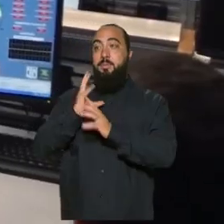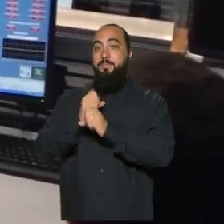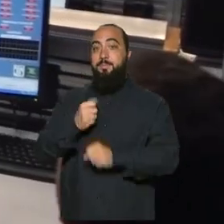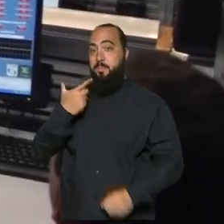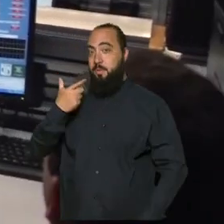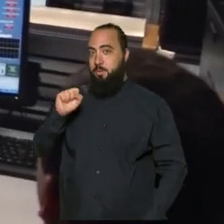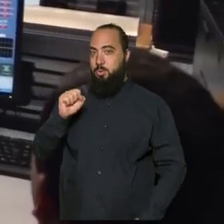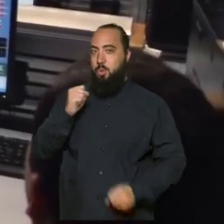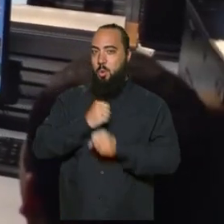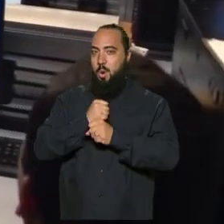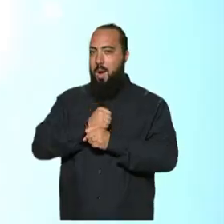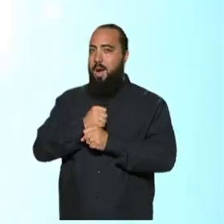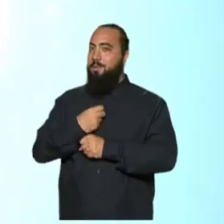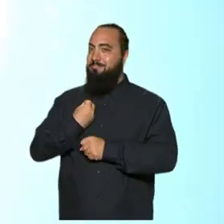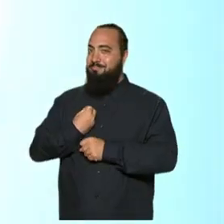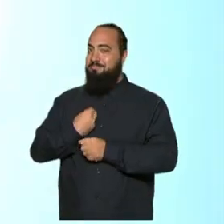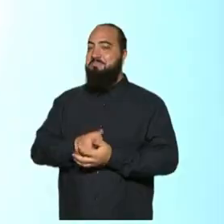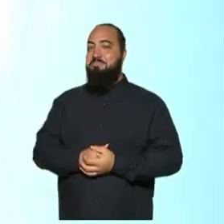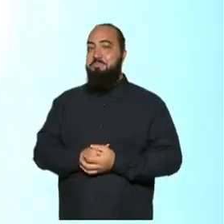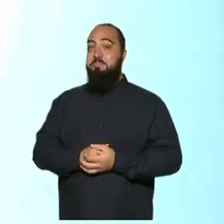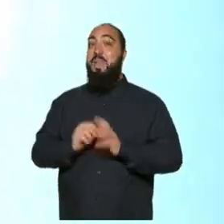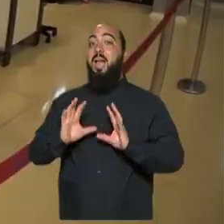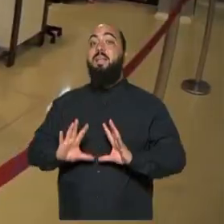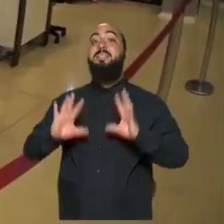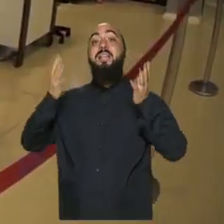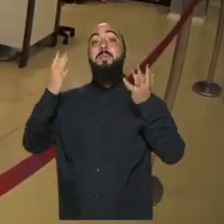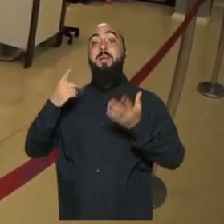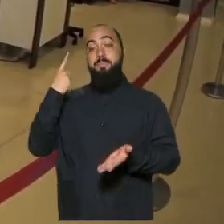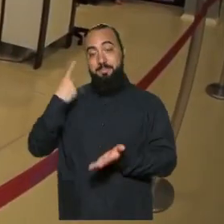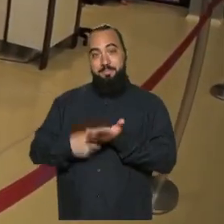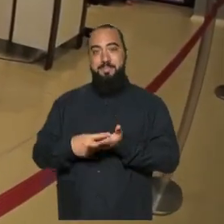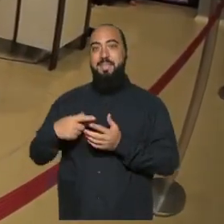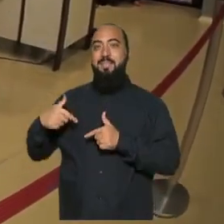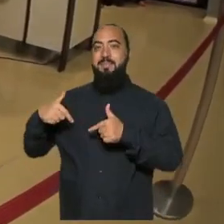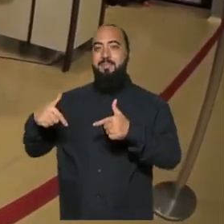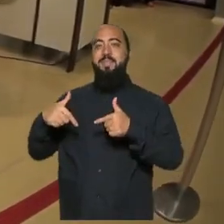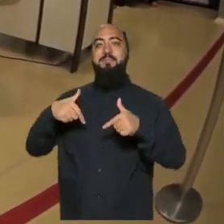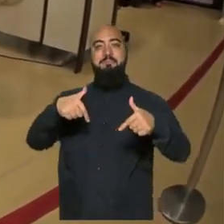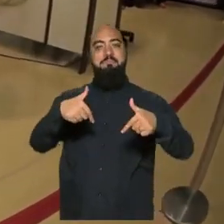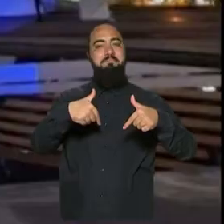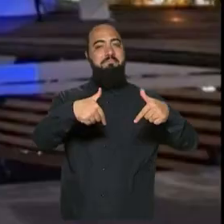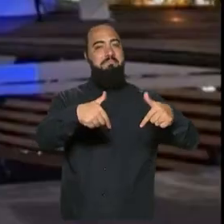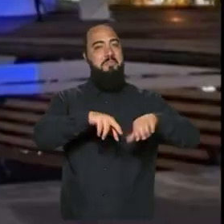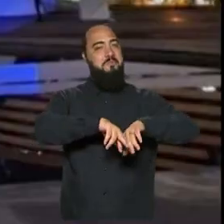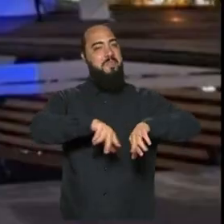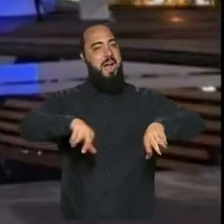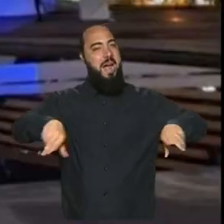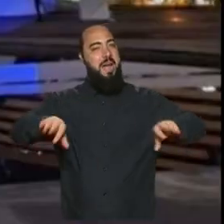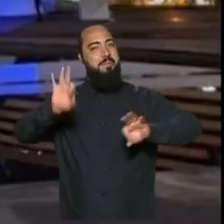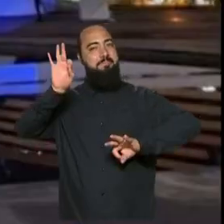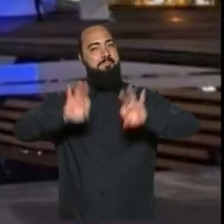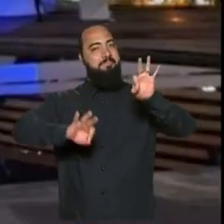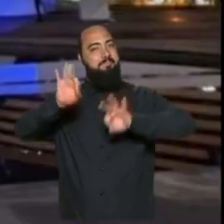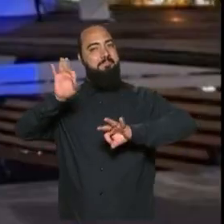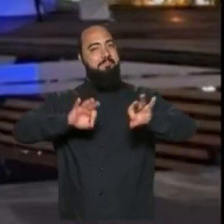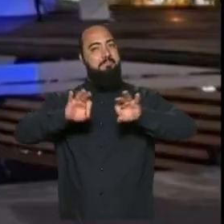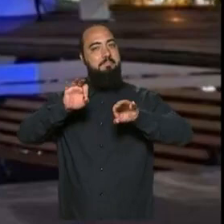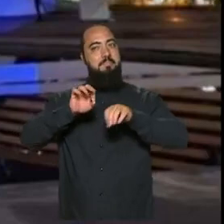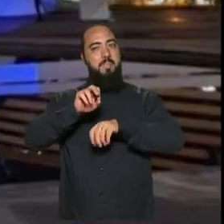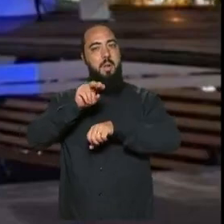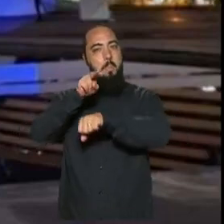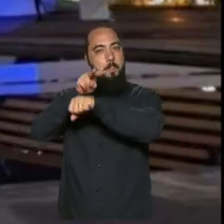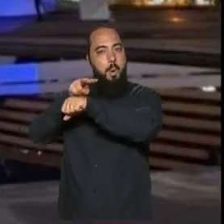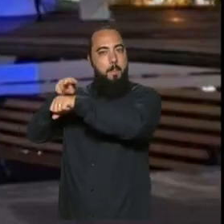anos de existência. As celebrações contaram com uma série de atividades, como uma projeção mapeada na